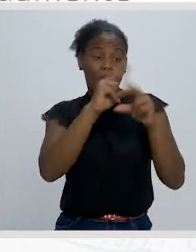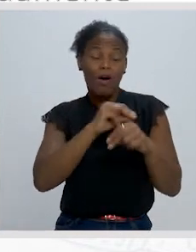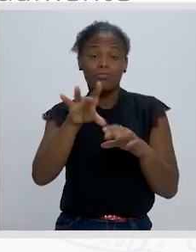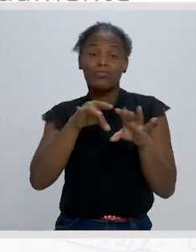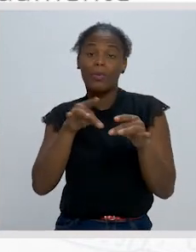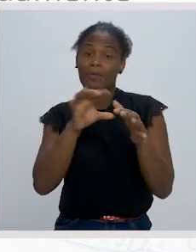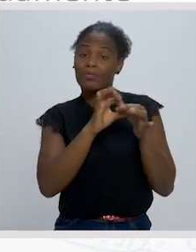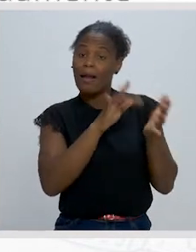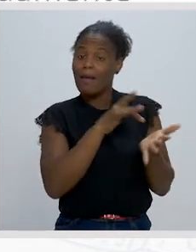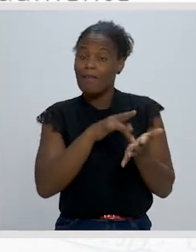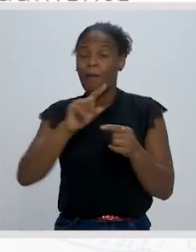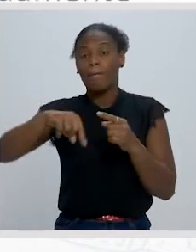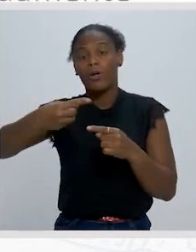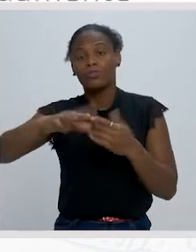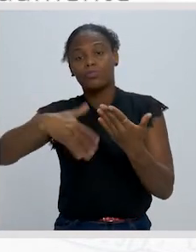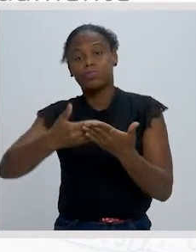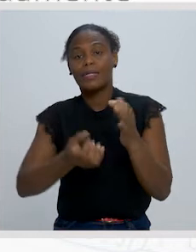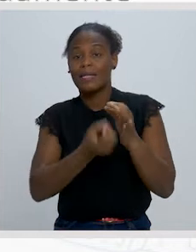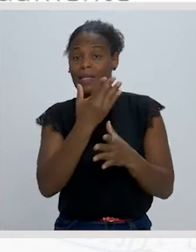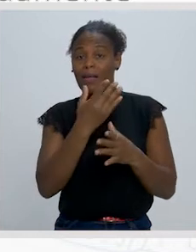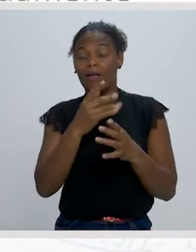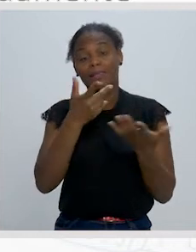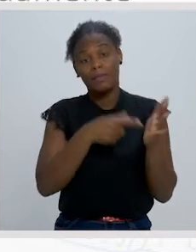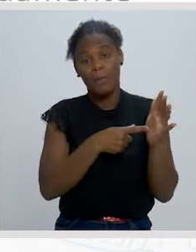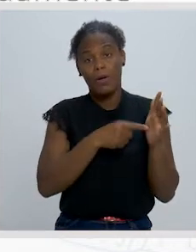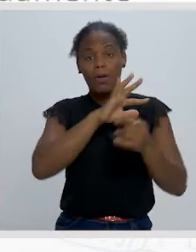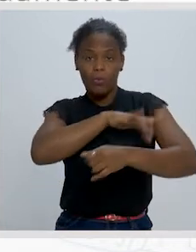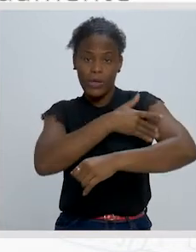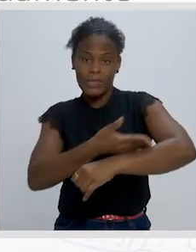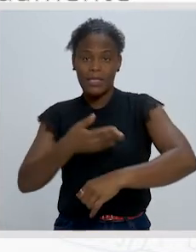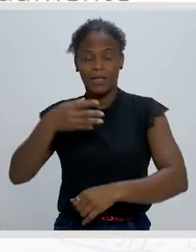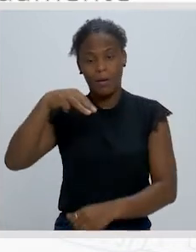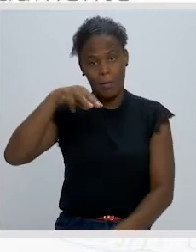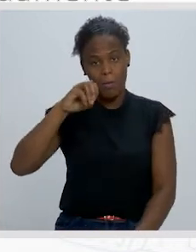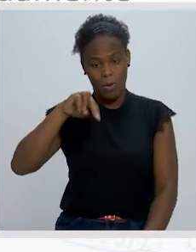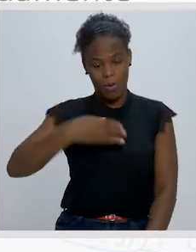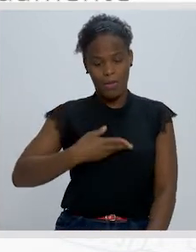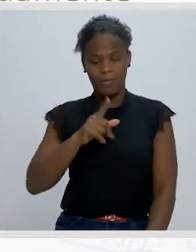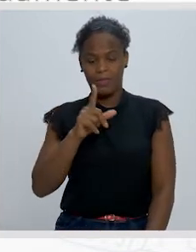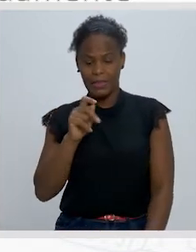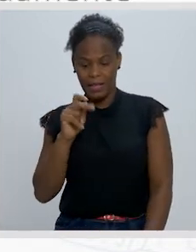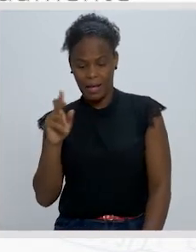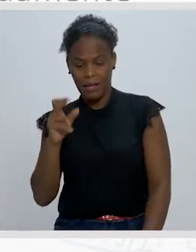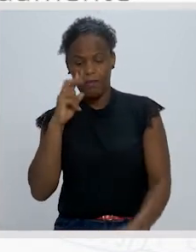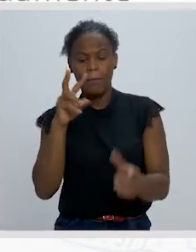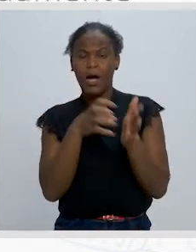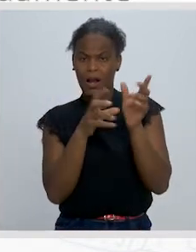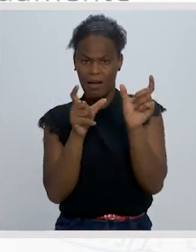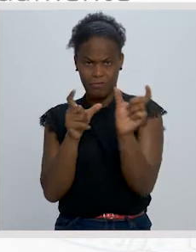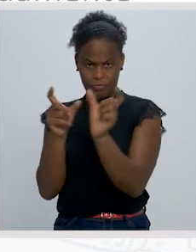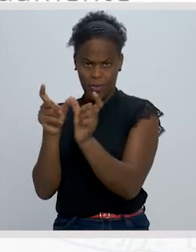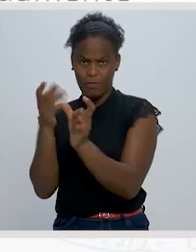próximos precursores, no caso da poesia, Baudelaire, Mallarmé ou Verlaine. E mais